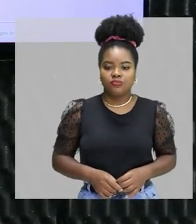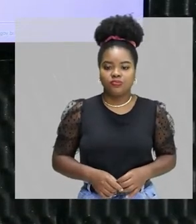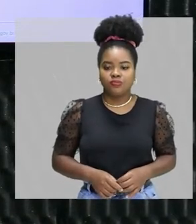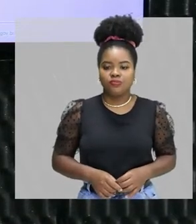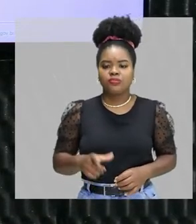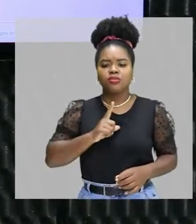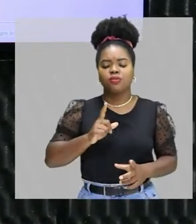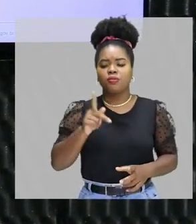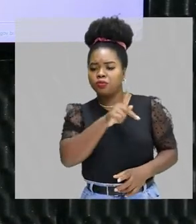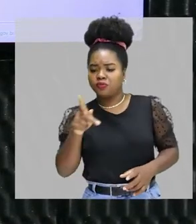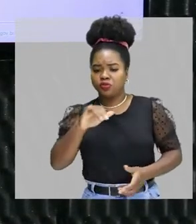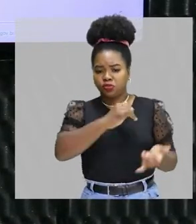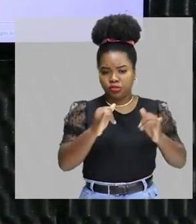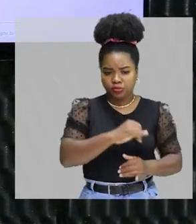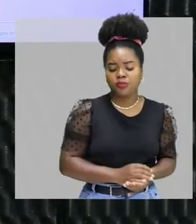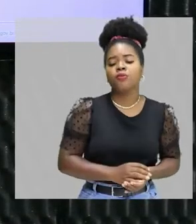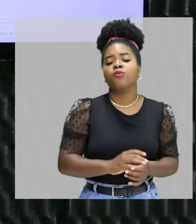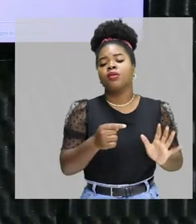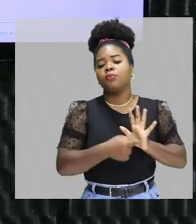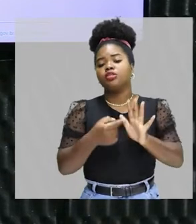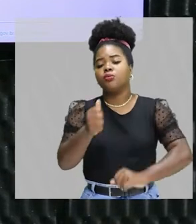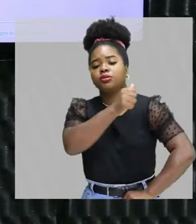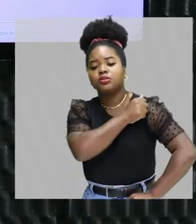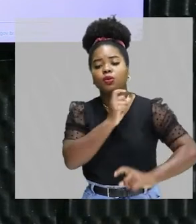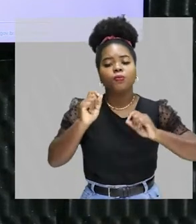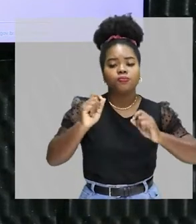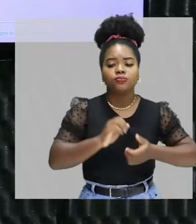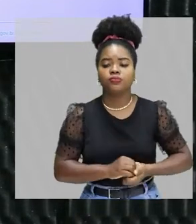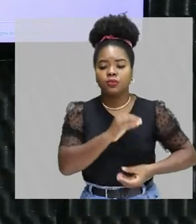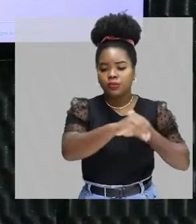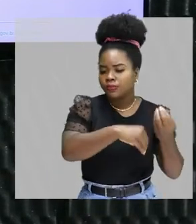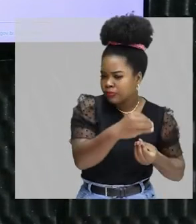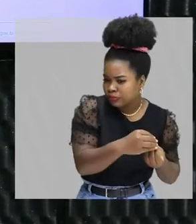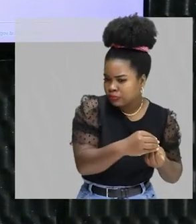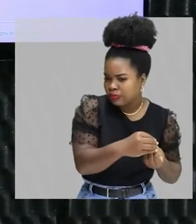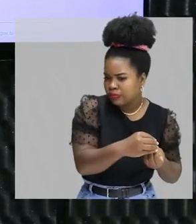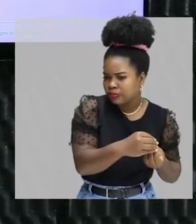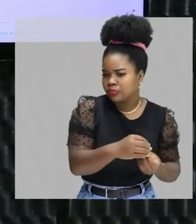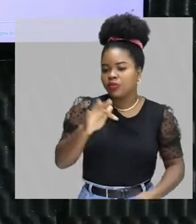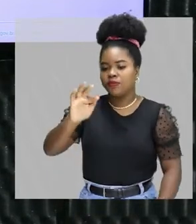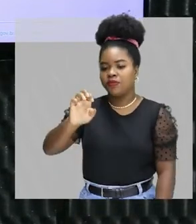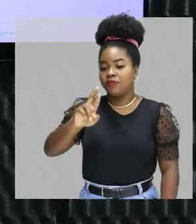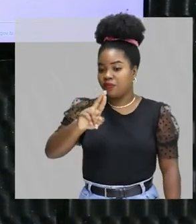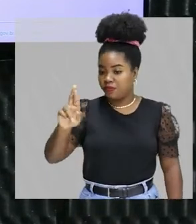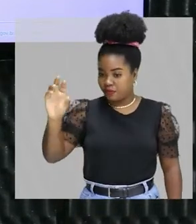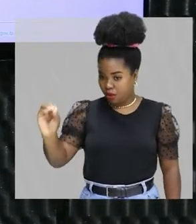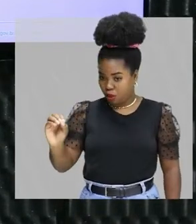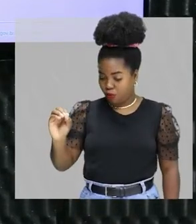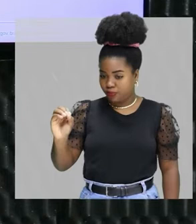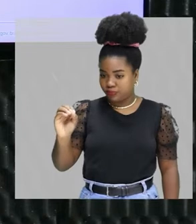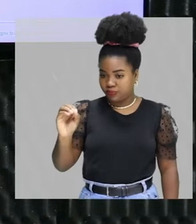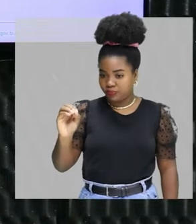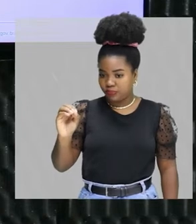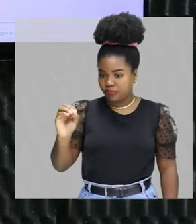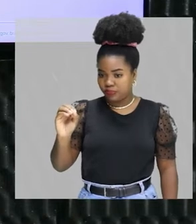um professor de química apresentou para seus alunos uma mistura de limalha de ferro. Então, vamos aos componentes.